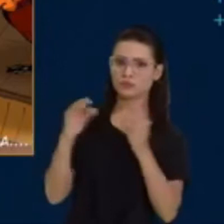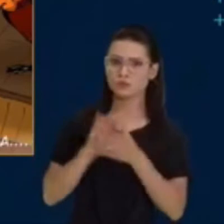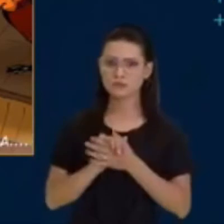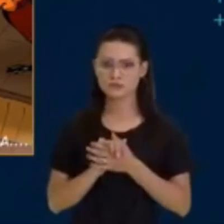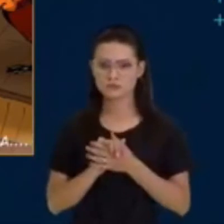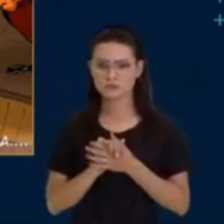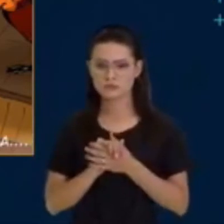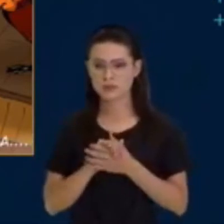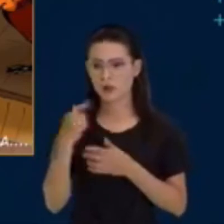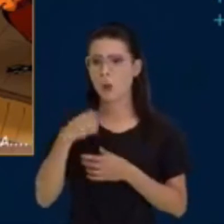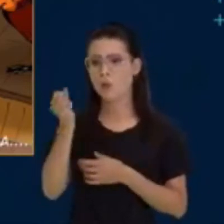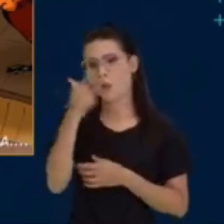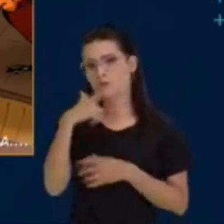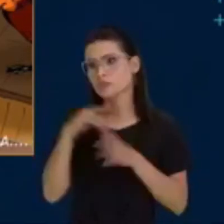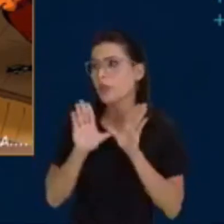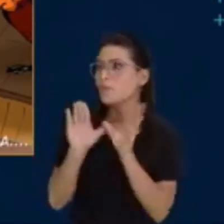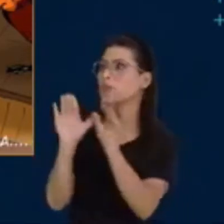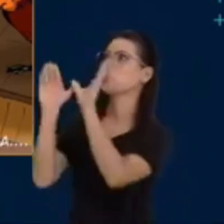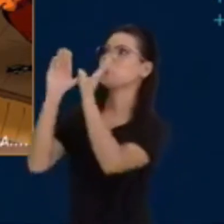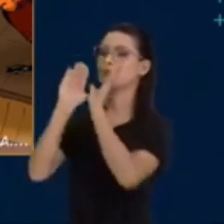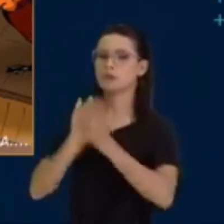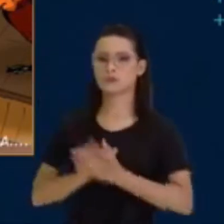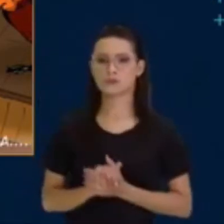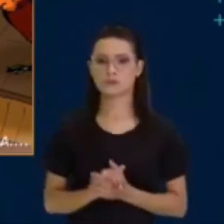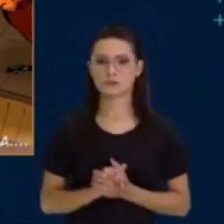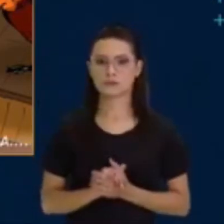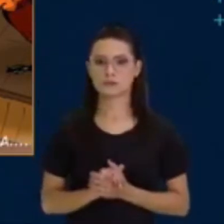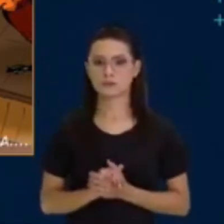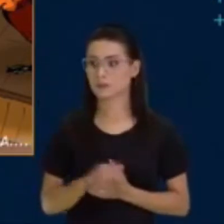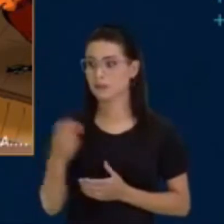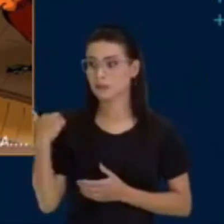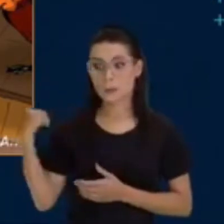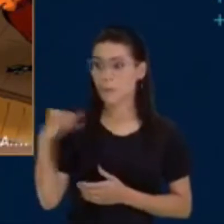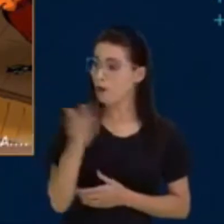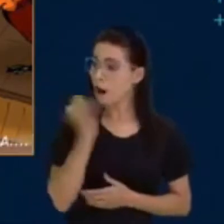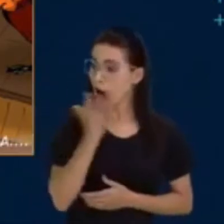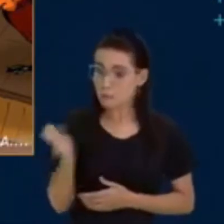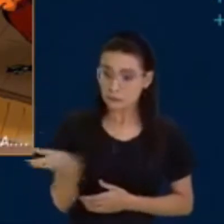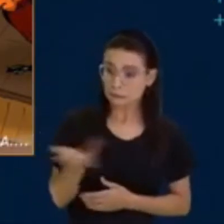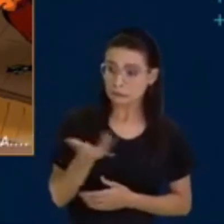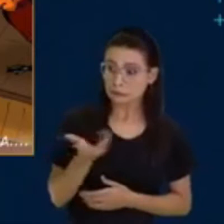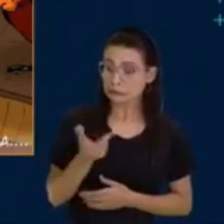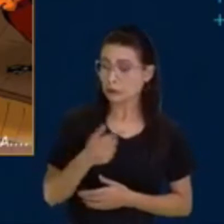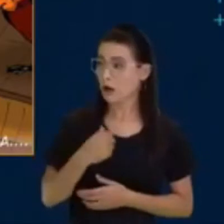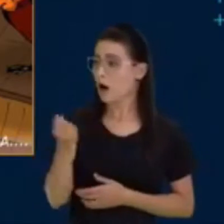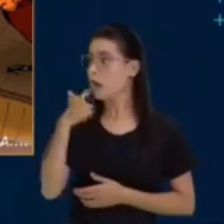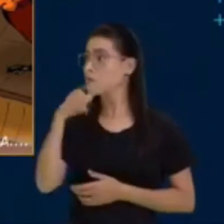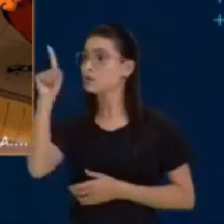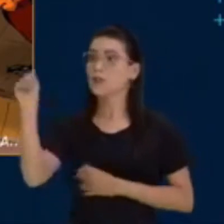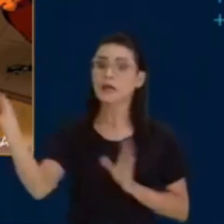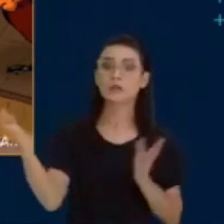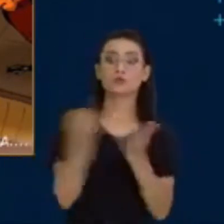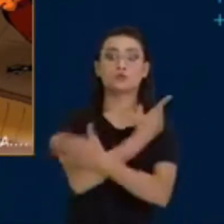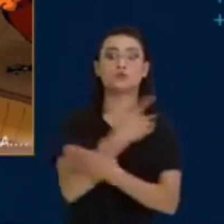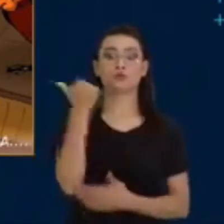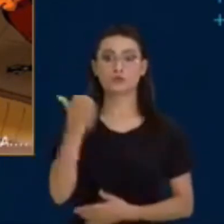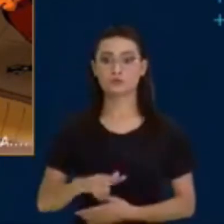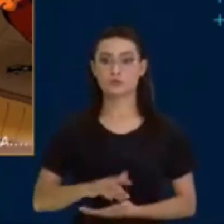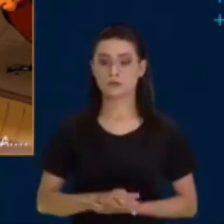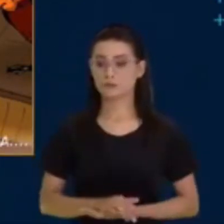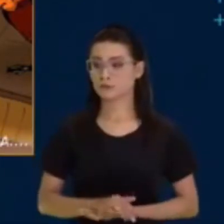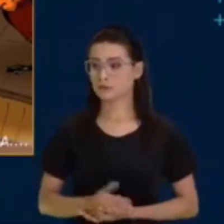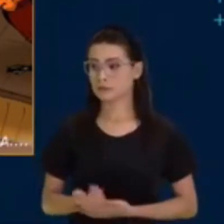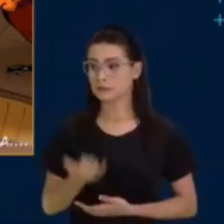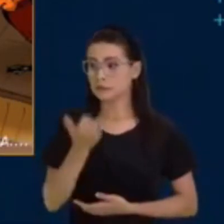Deve ter voado por aí. Agora pegar o beco, antes que ela apareça de novo. Diz